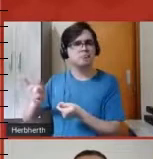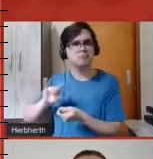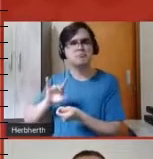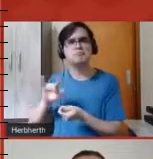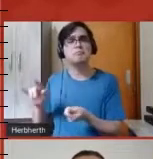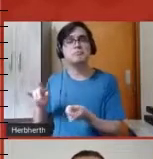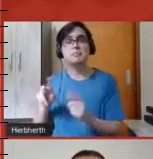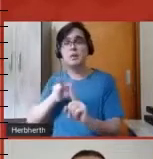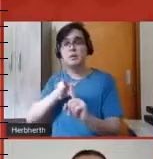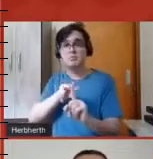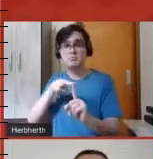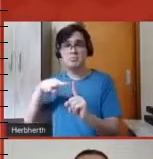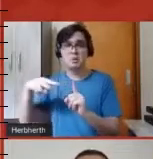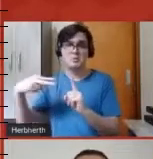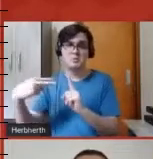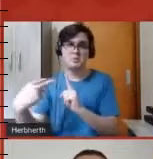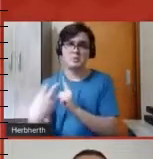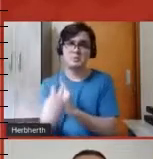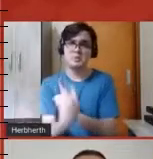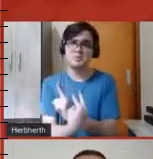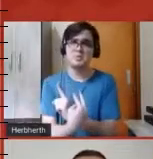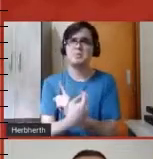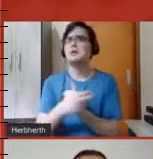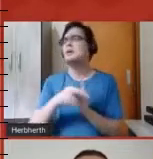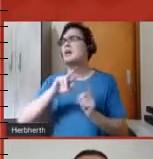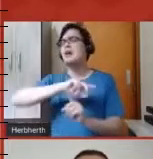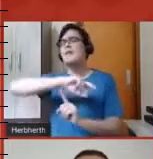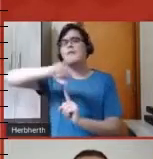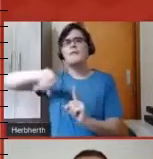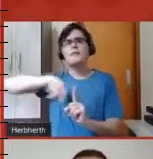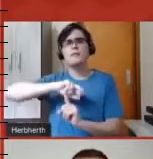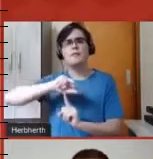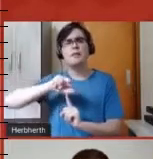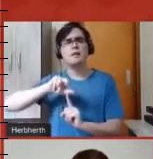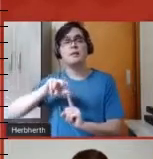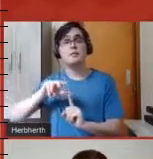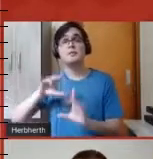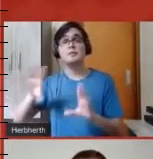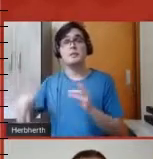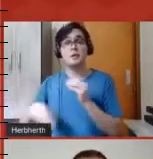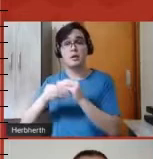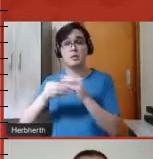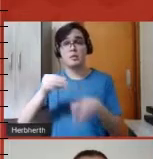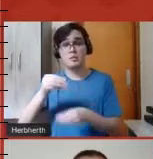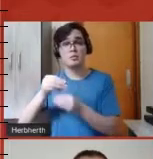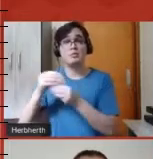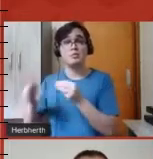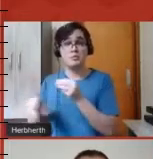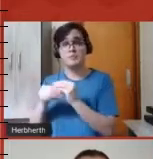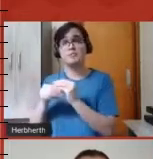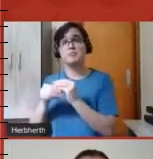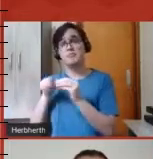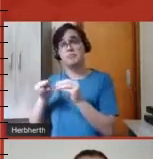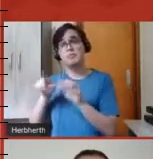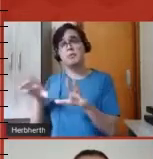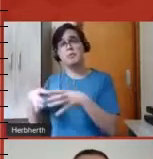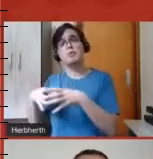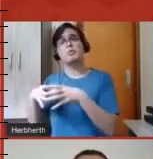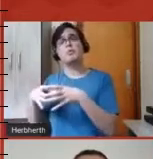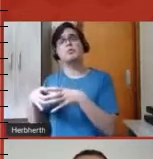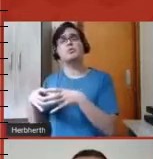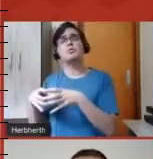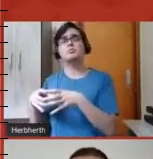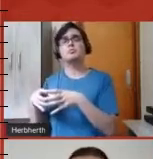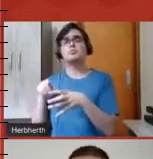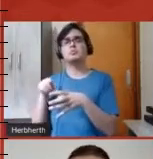diferente e que complementávamos isso dentro do grupo, né? Fomos aí